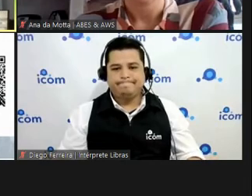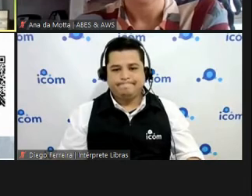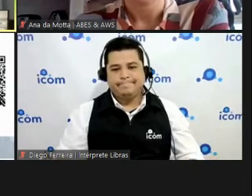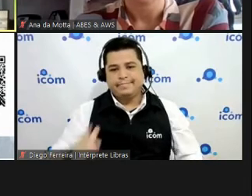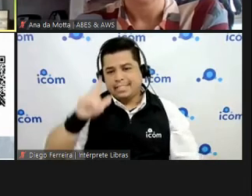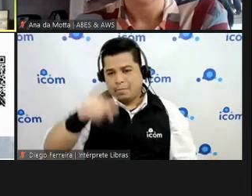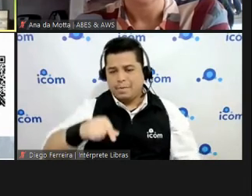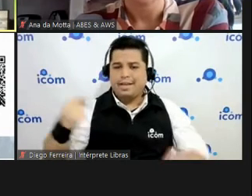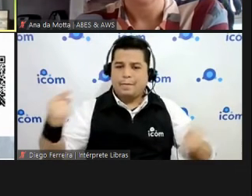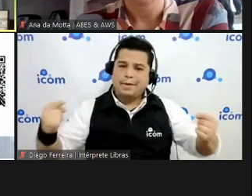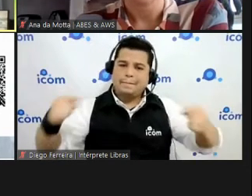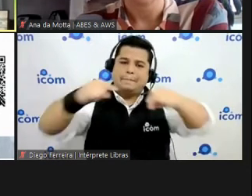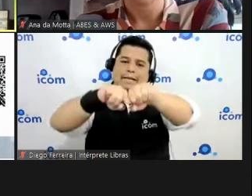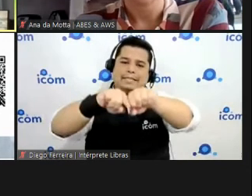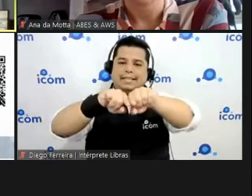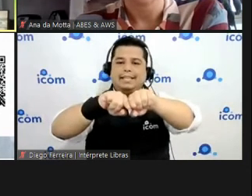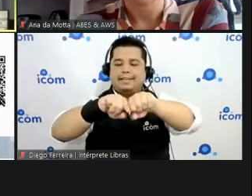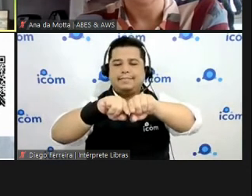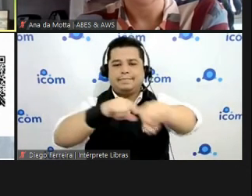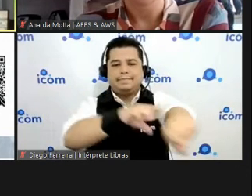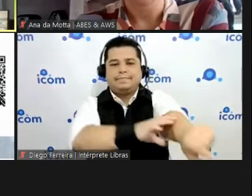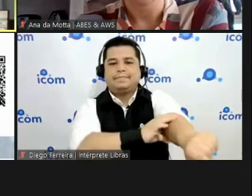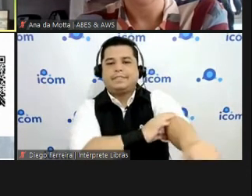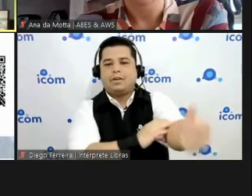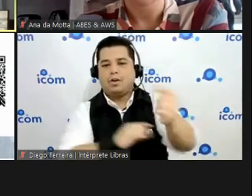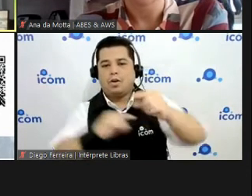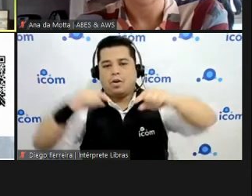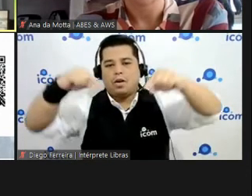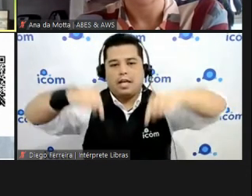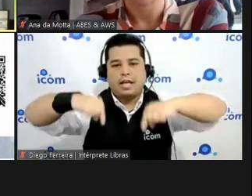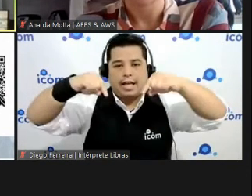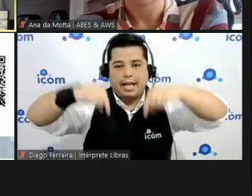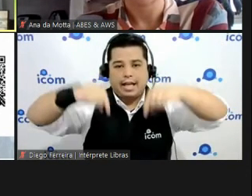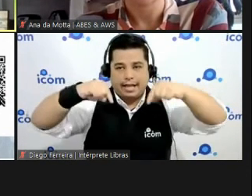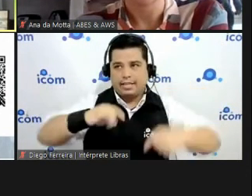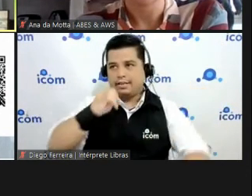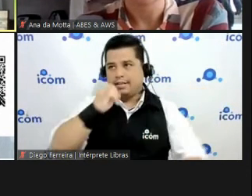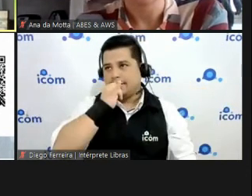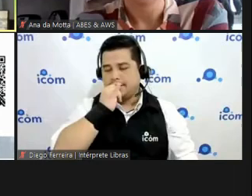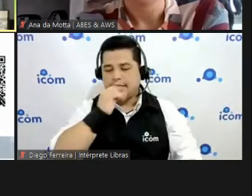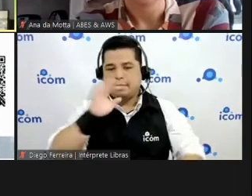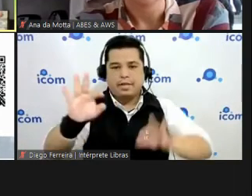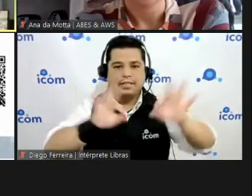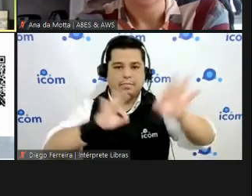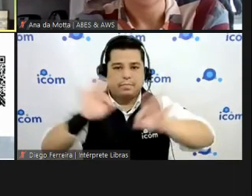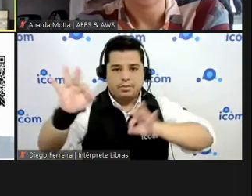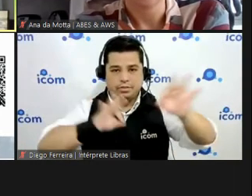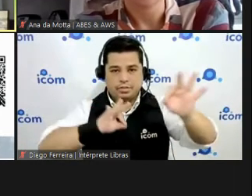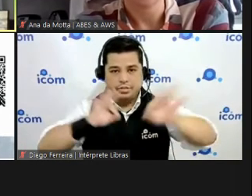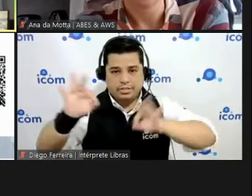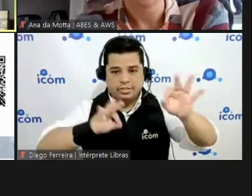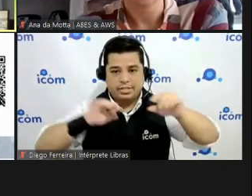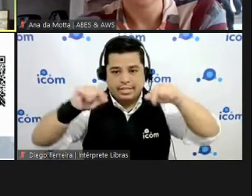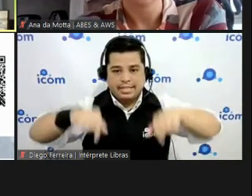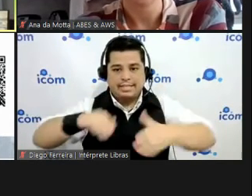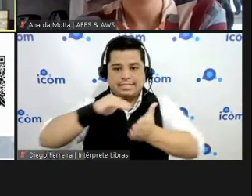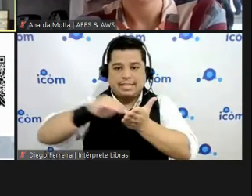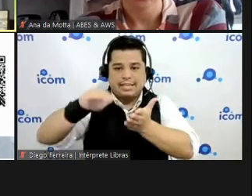a ideia aqui por exemplo não sei se vocês conhecem um projeto daqui da Secretaria de Gestão chamado Antecipagode